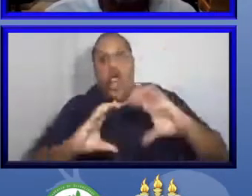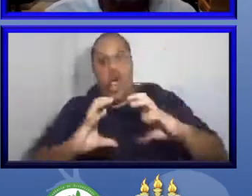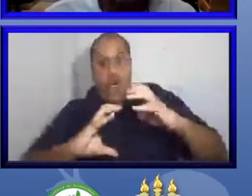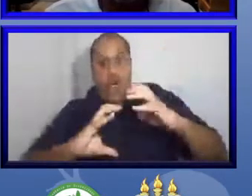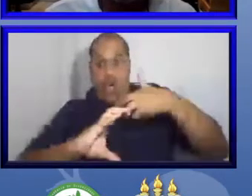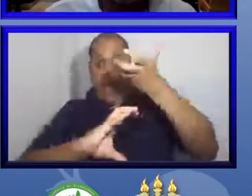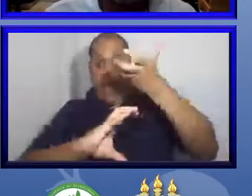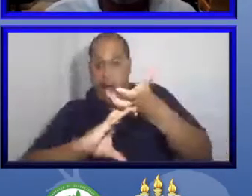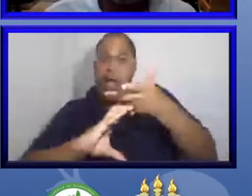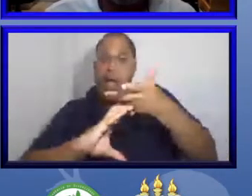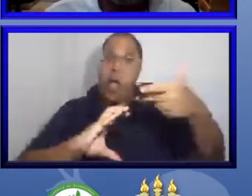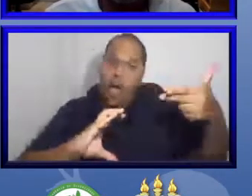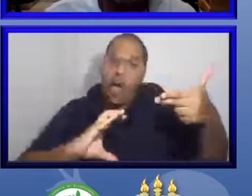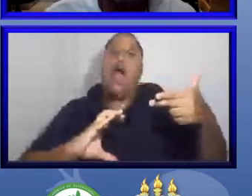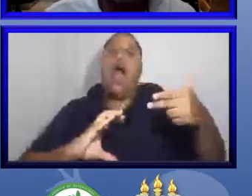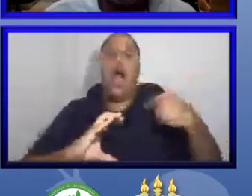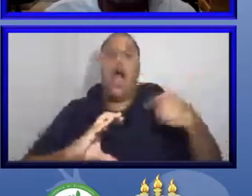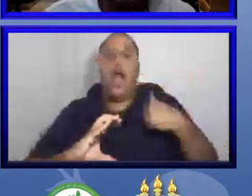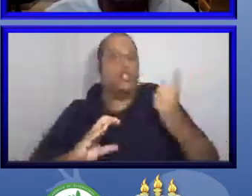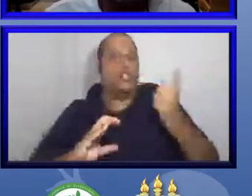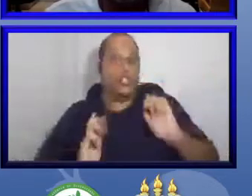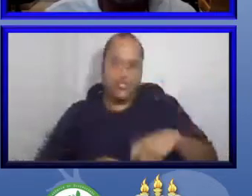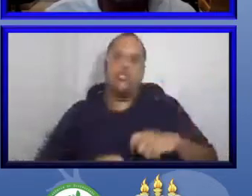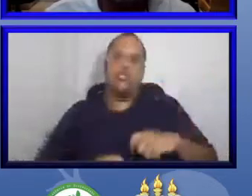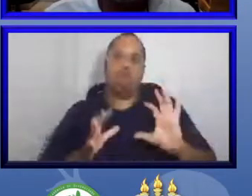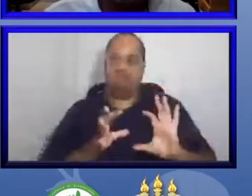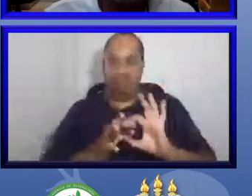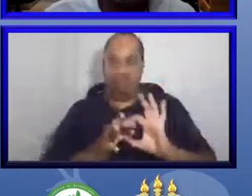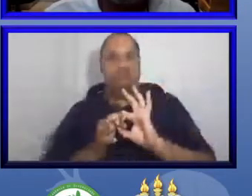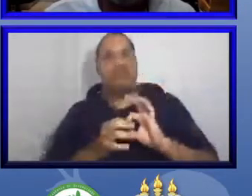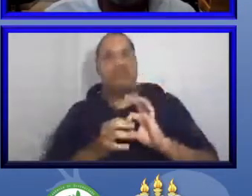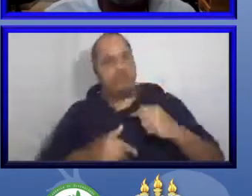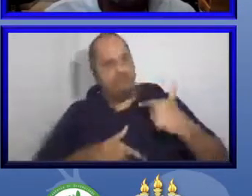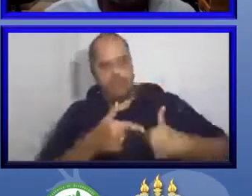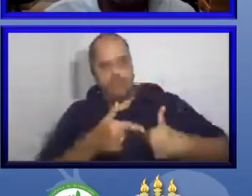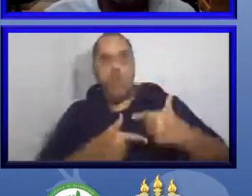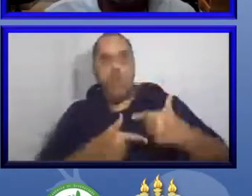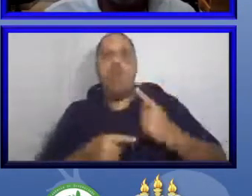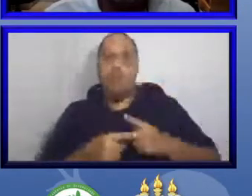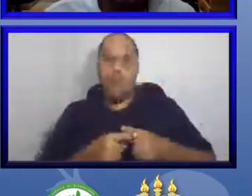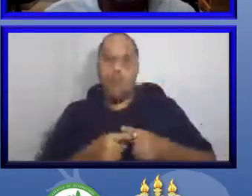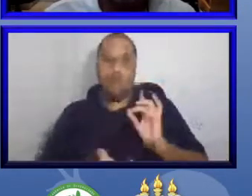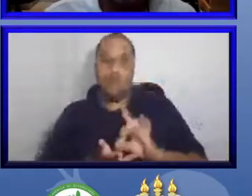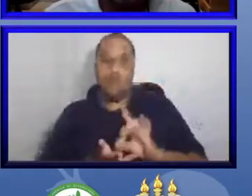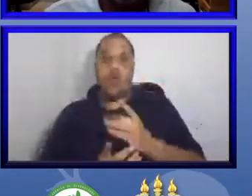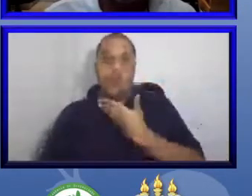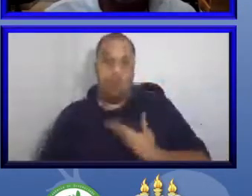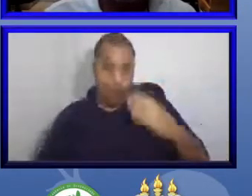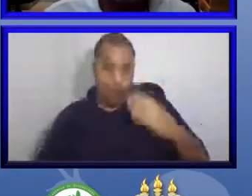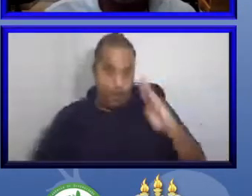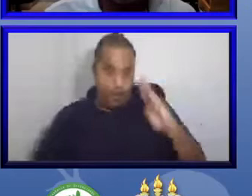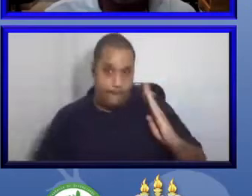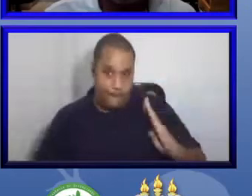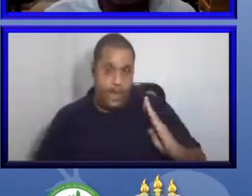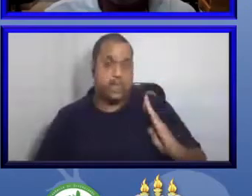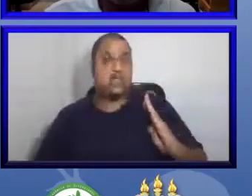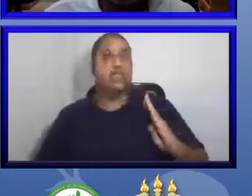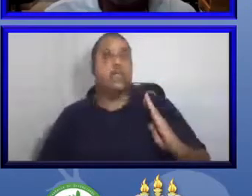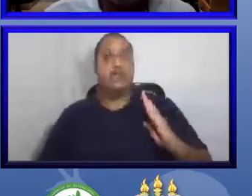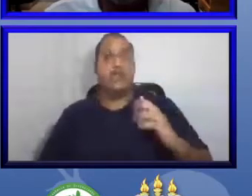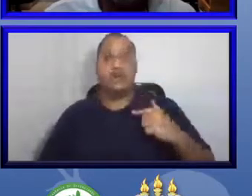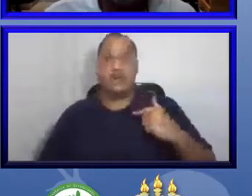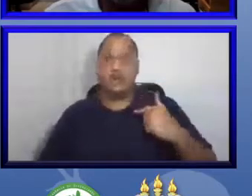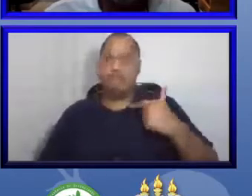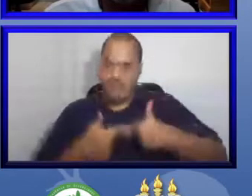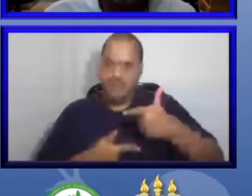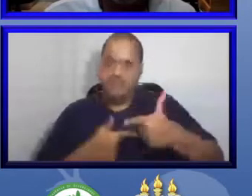porque foi um programa implantado e assumido pelo governo brasileiro, gerenciado pelo CNPq,